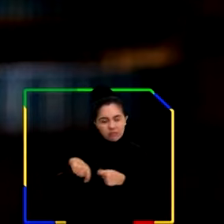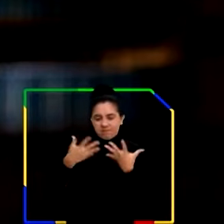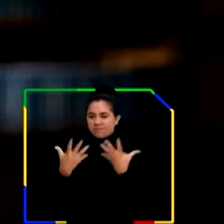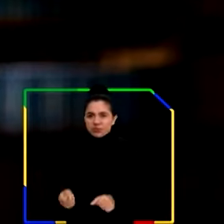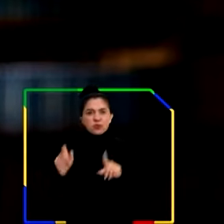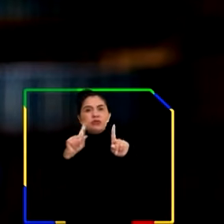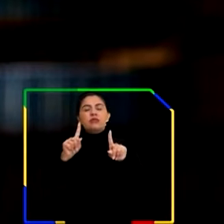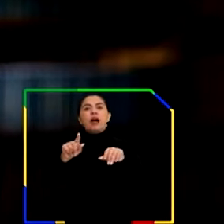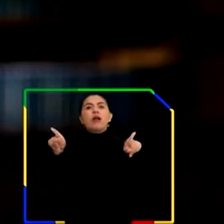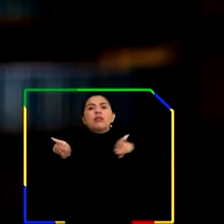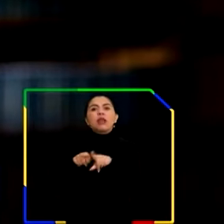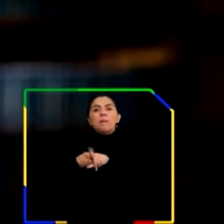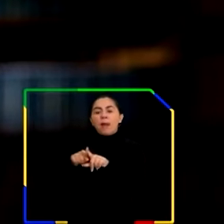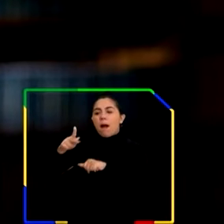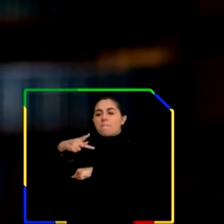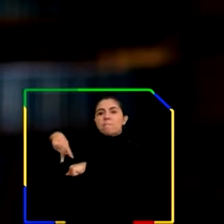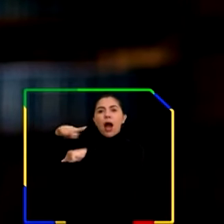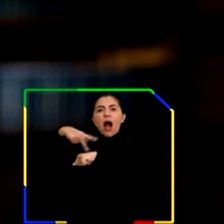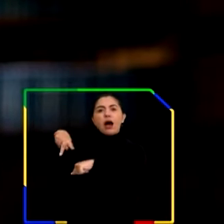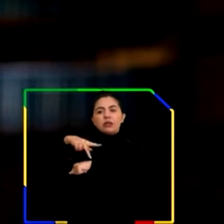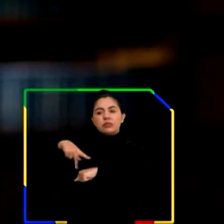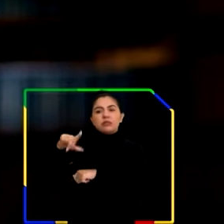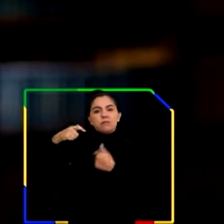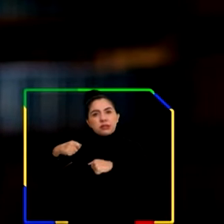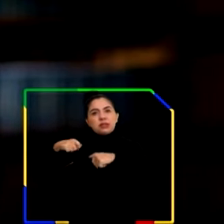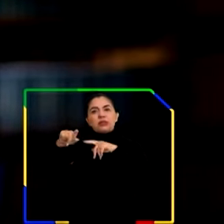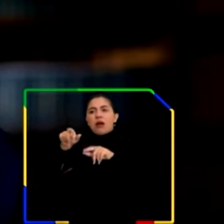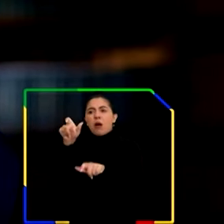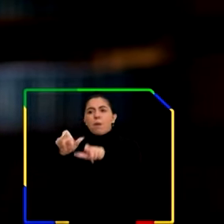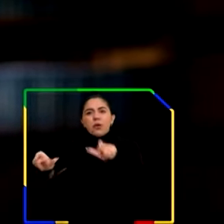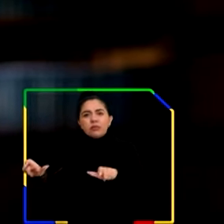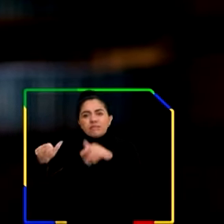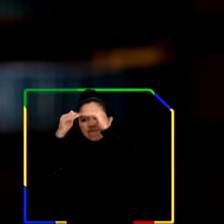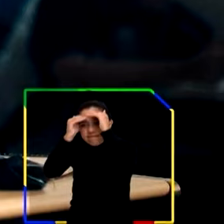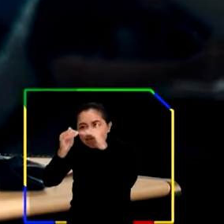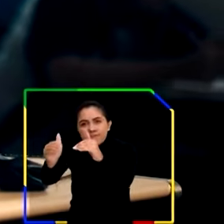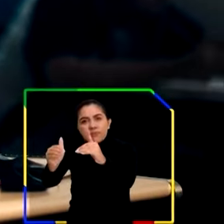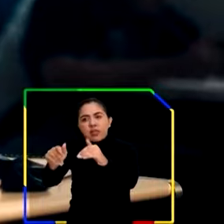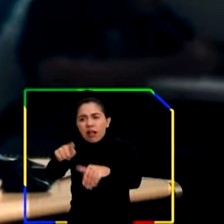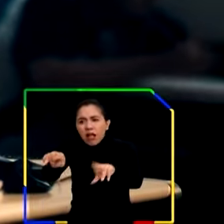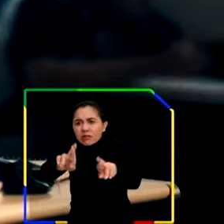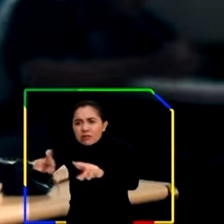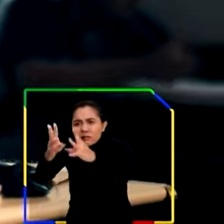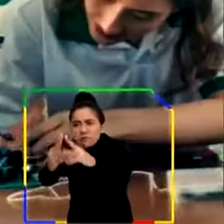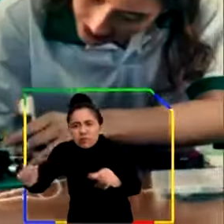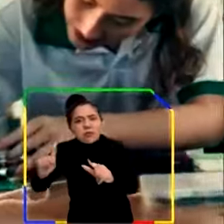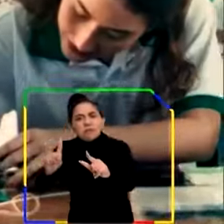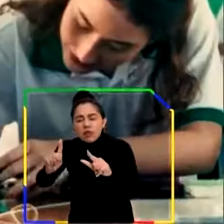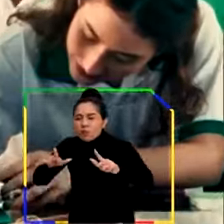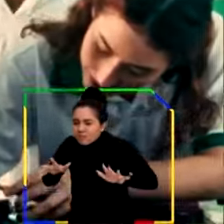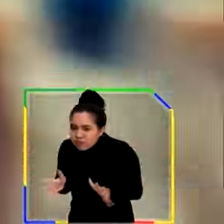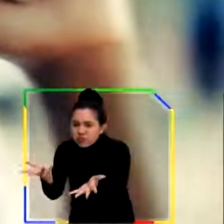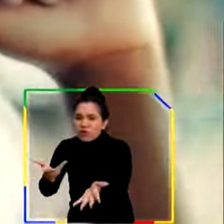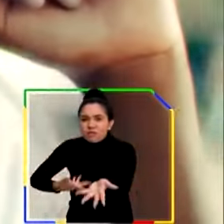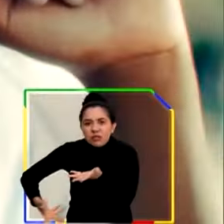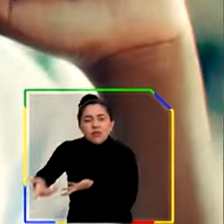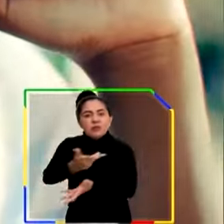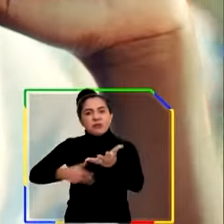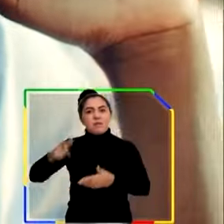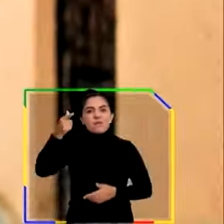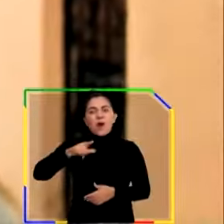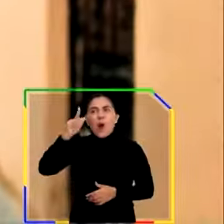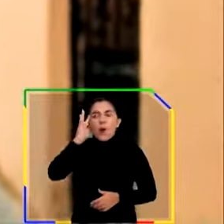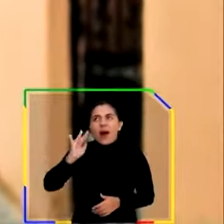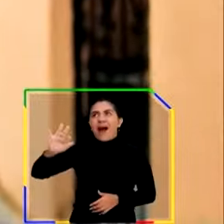venda. Nenhum país do mundo é de fato independente quando o seu povo perde a esperança. Por isso, comemoramos a volta da